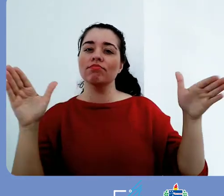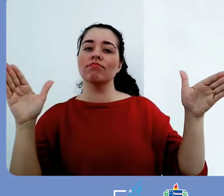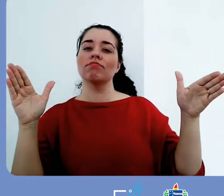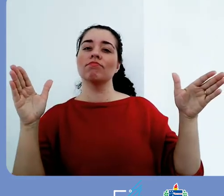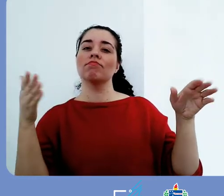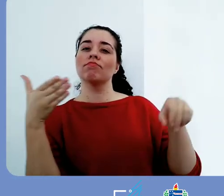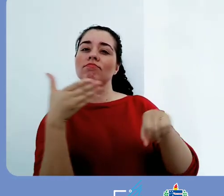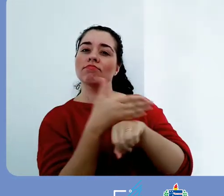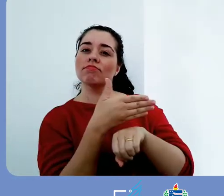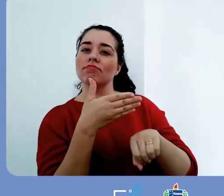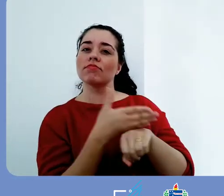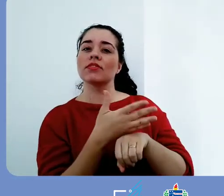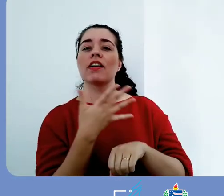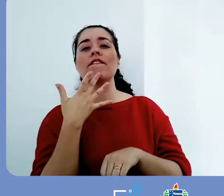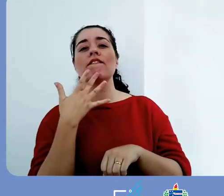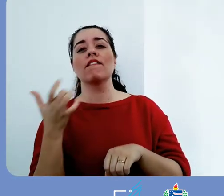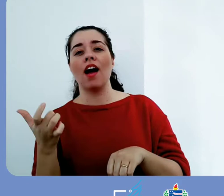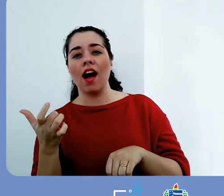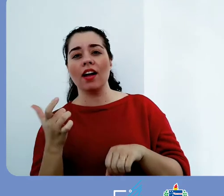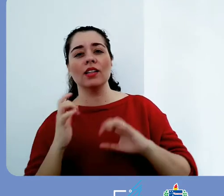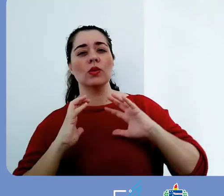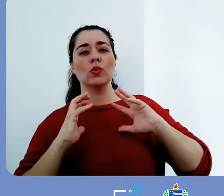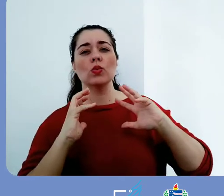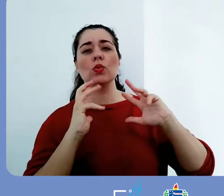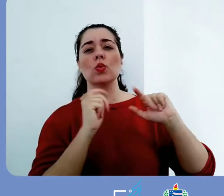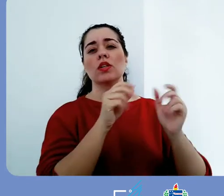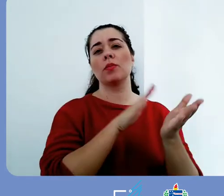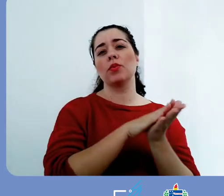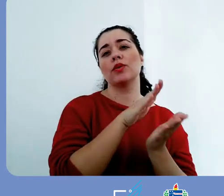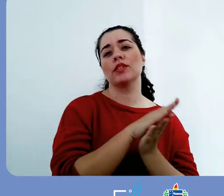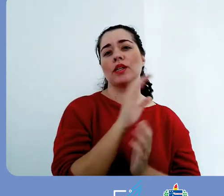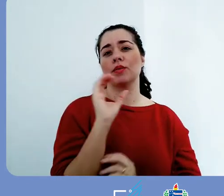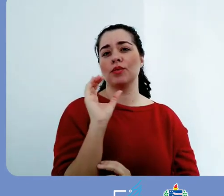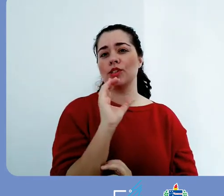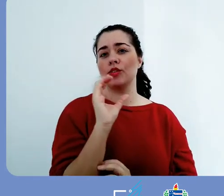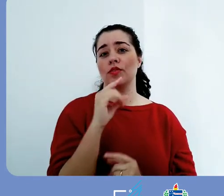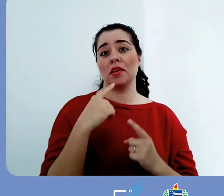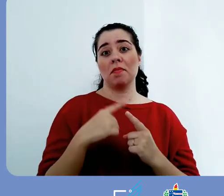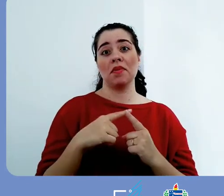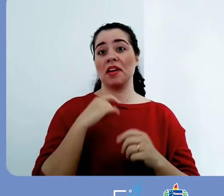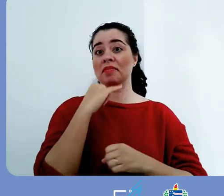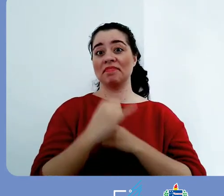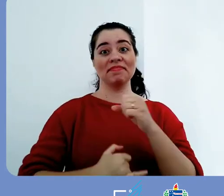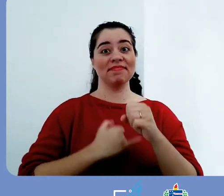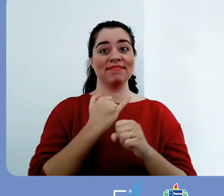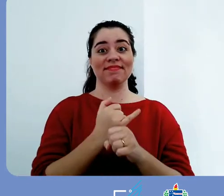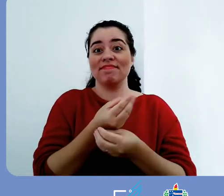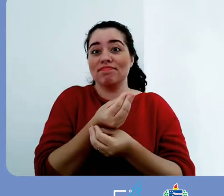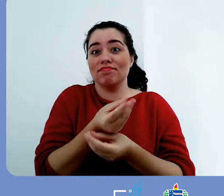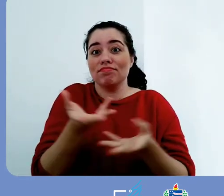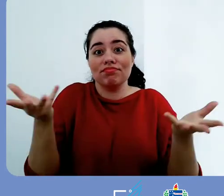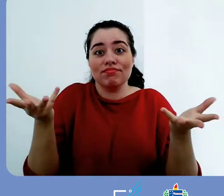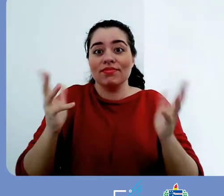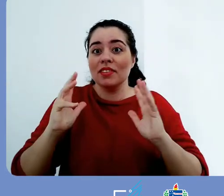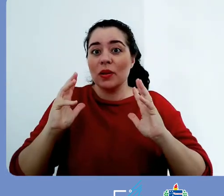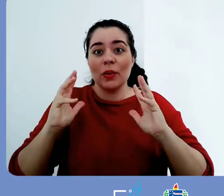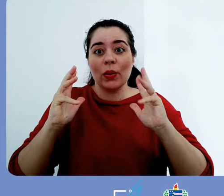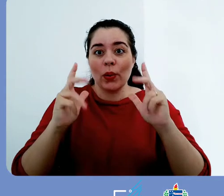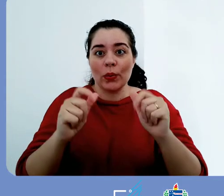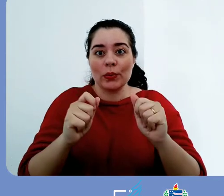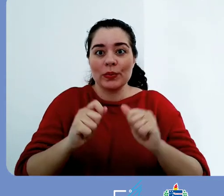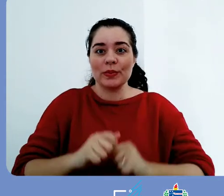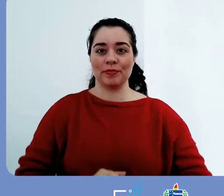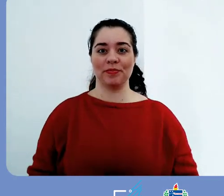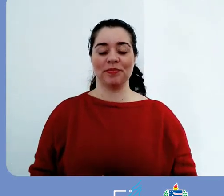de acesso livre de conteúdos digitais. Além disso, o repositório institucional também visa ampliar e facilitar o